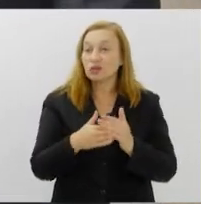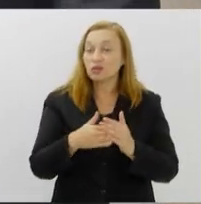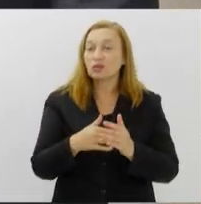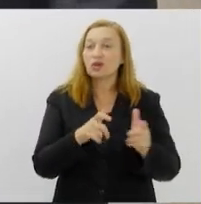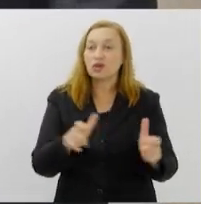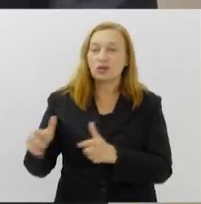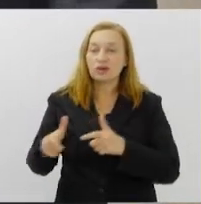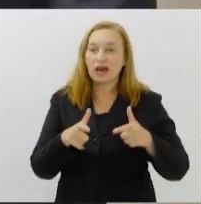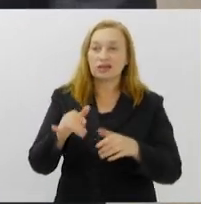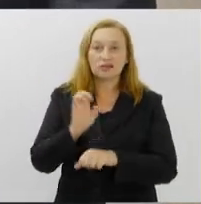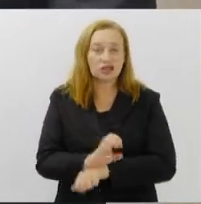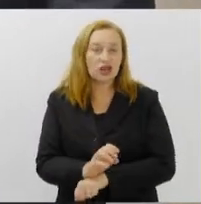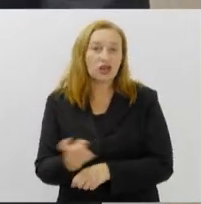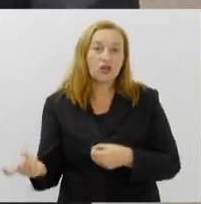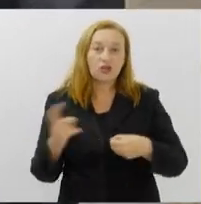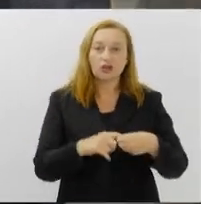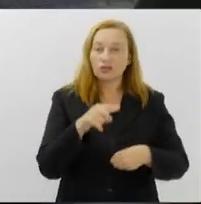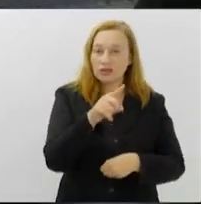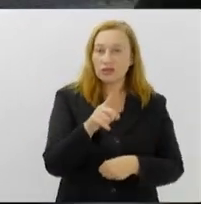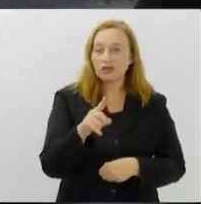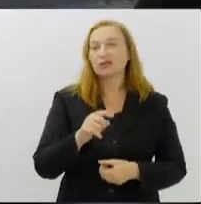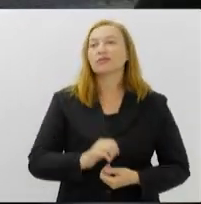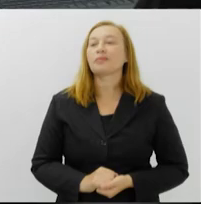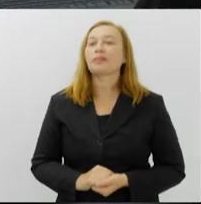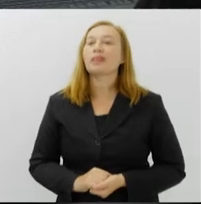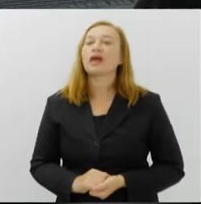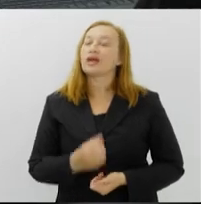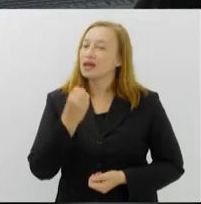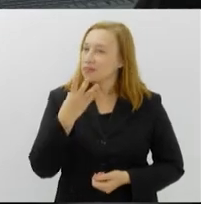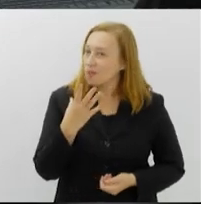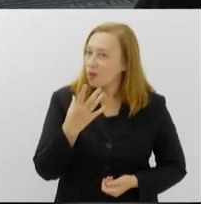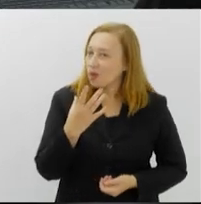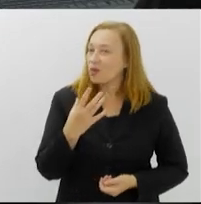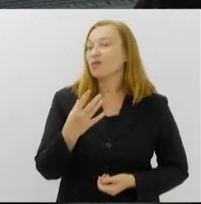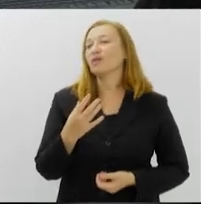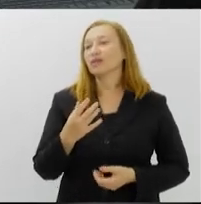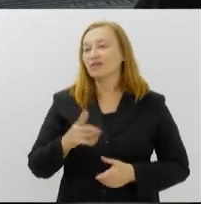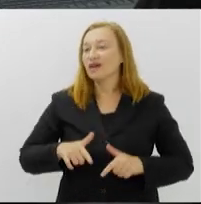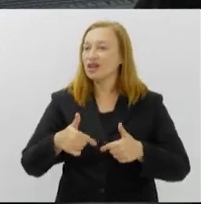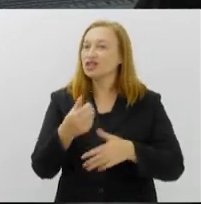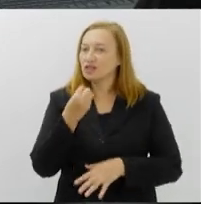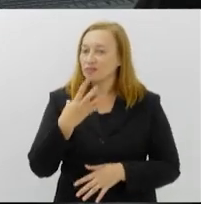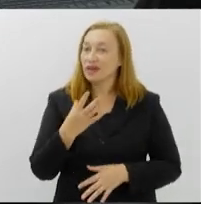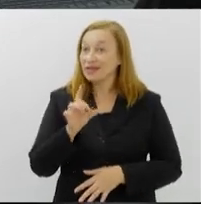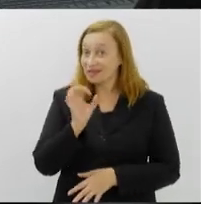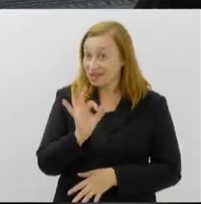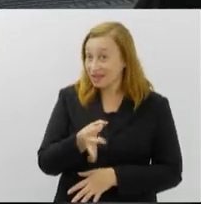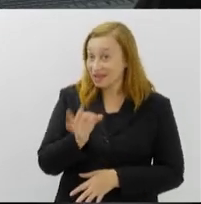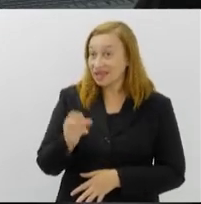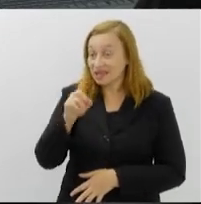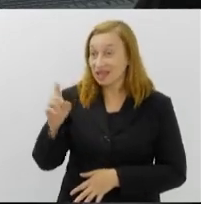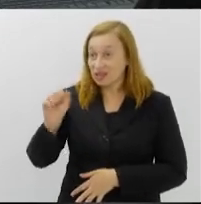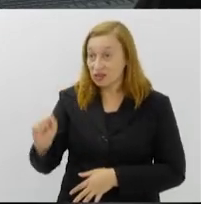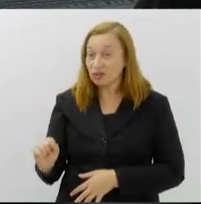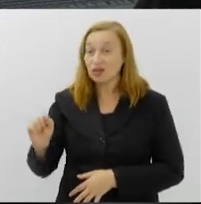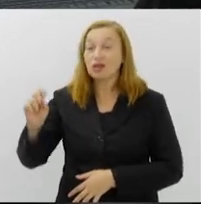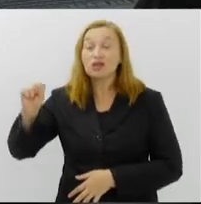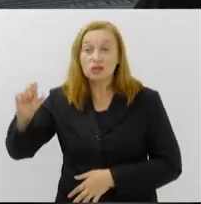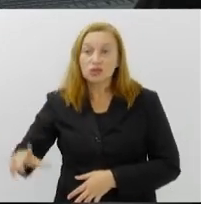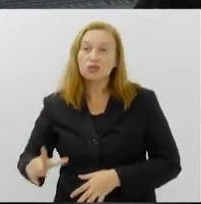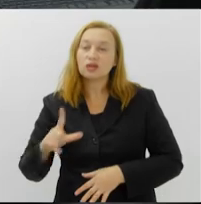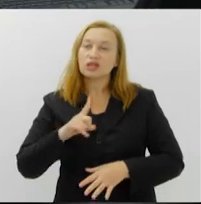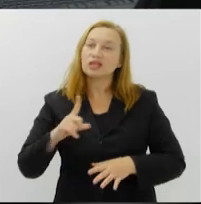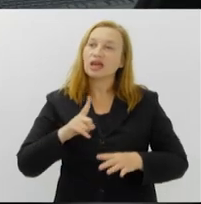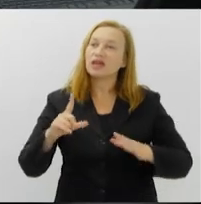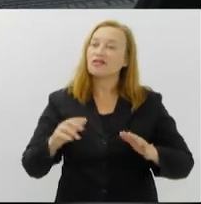regiões do nosso Estado. Volto com você no estúdio. Que bom que esse projeto vai funcionar bem, com certeza na Zona Sul, né, que tem tanta atração,